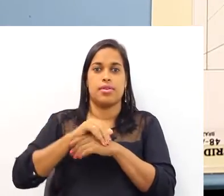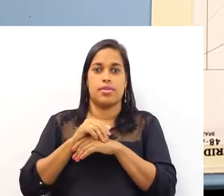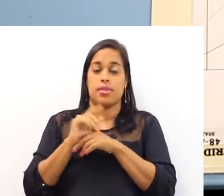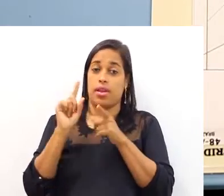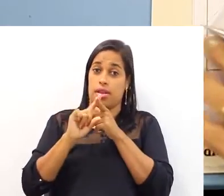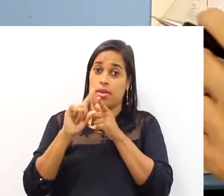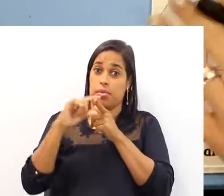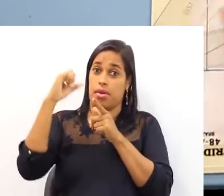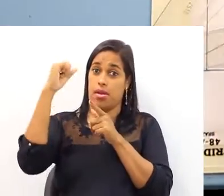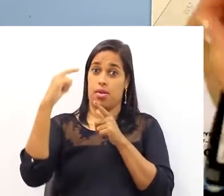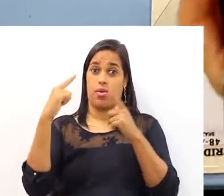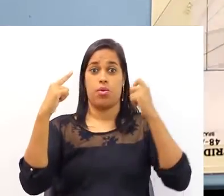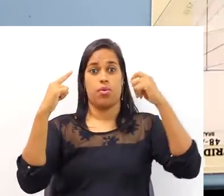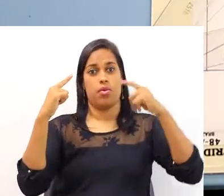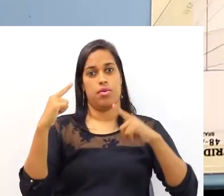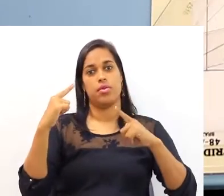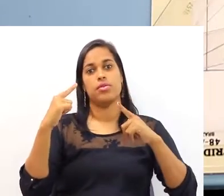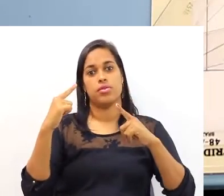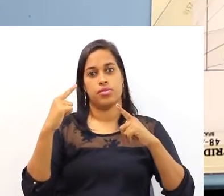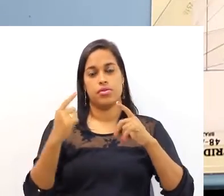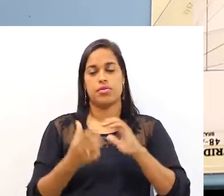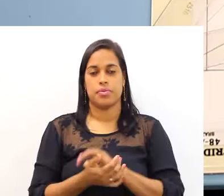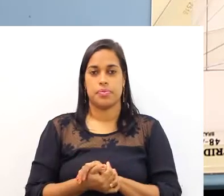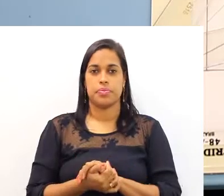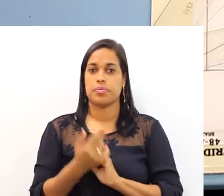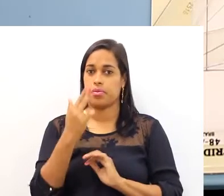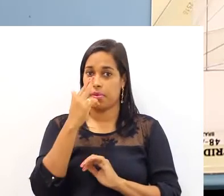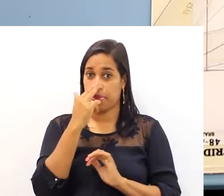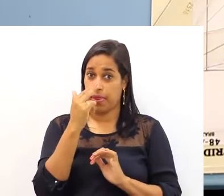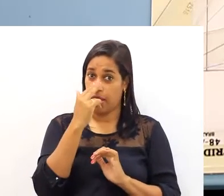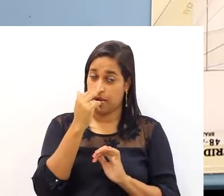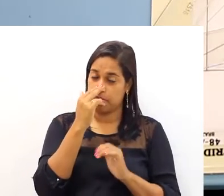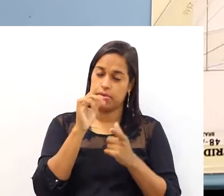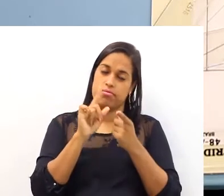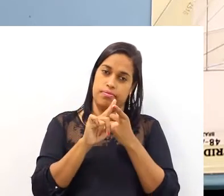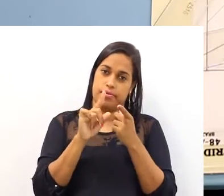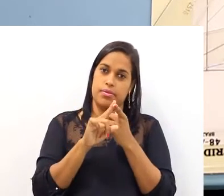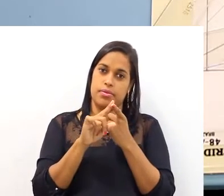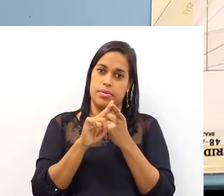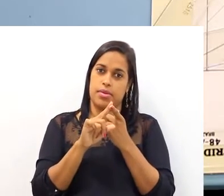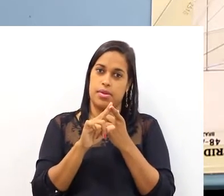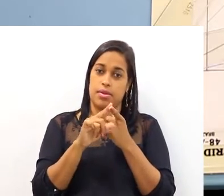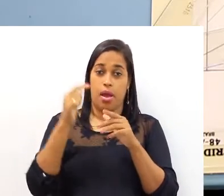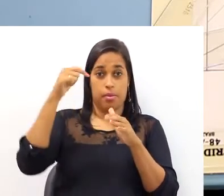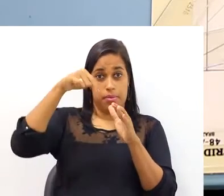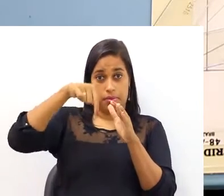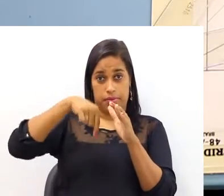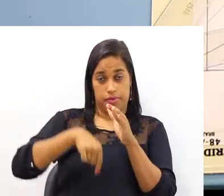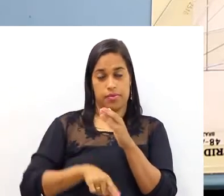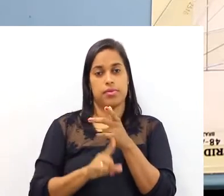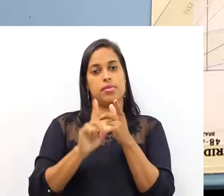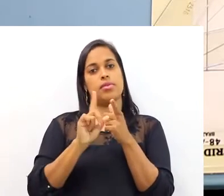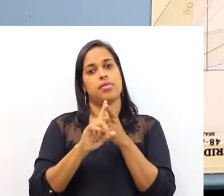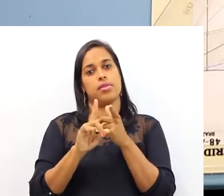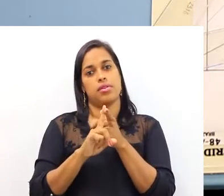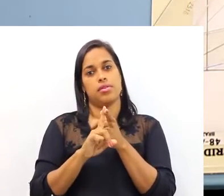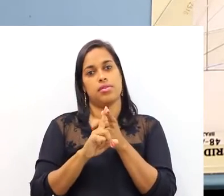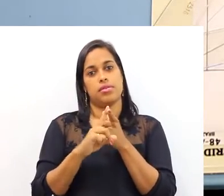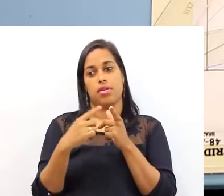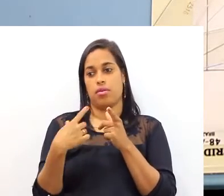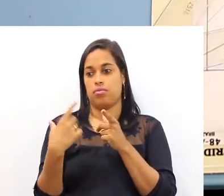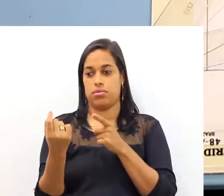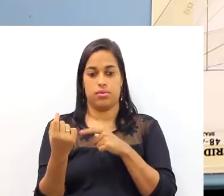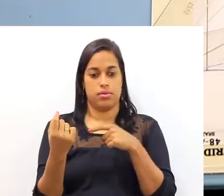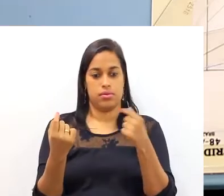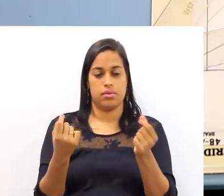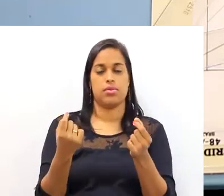desenhar uma luminária aqui na parede superior. Então, mesma regra, tá? No efeito da profundidade,